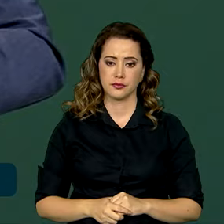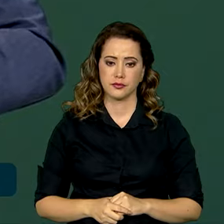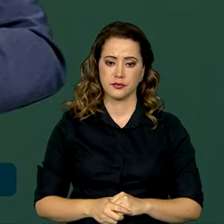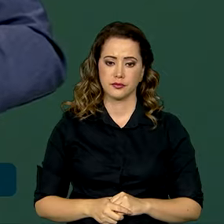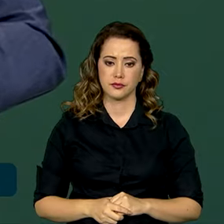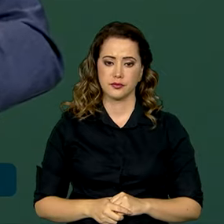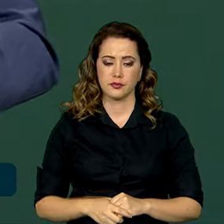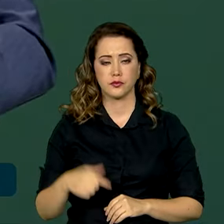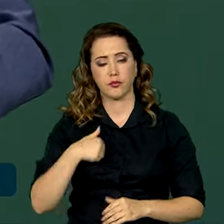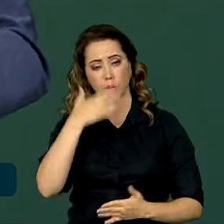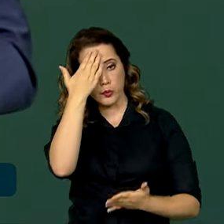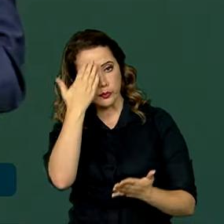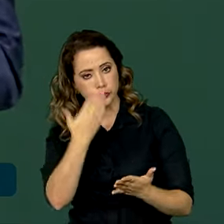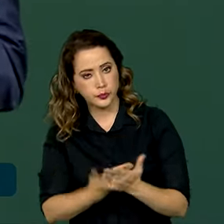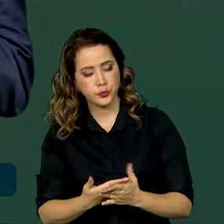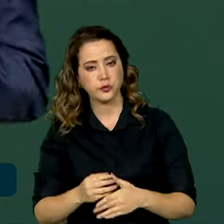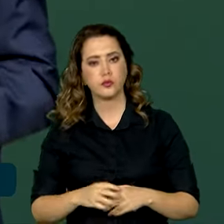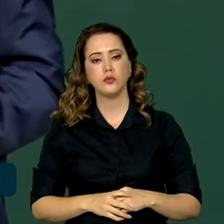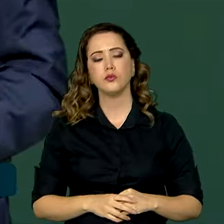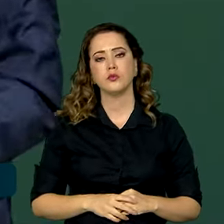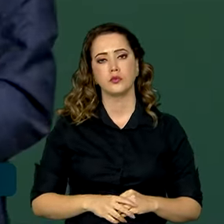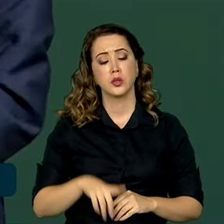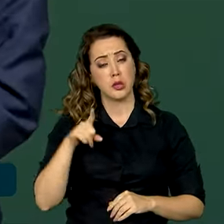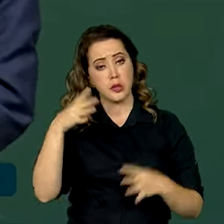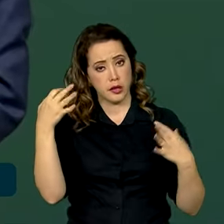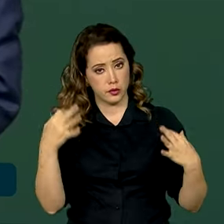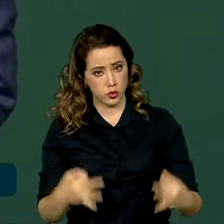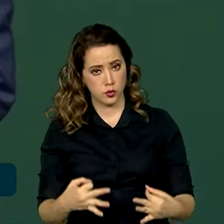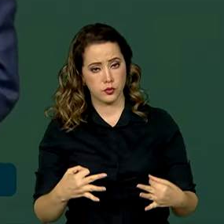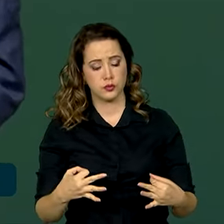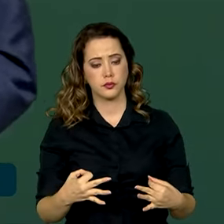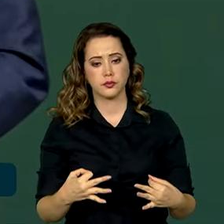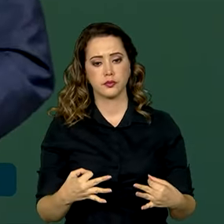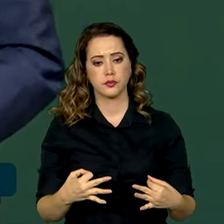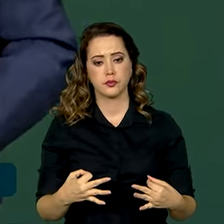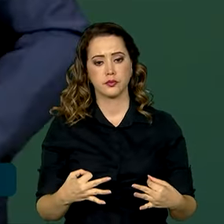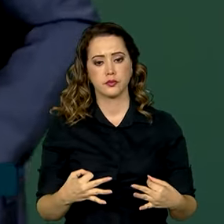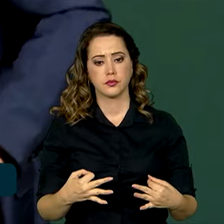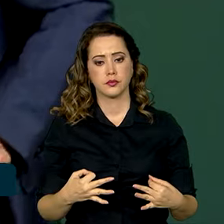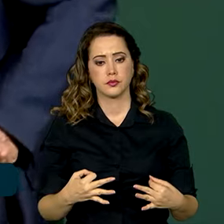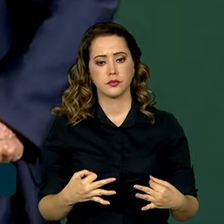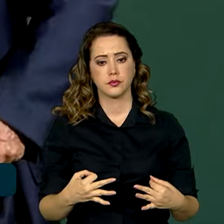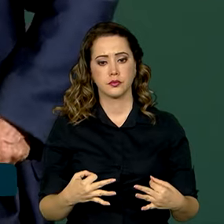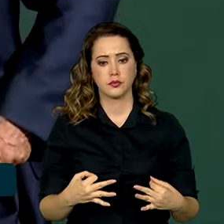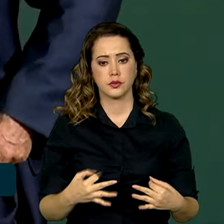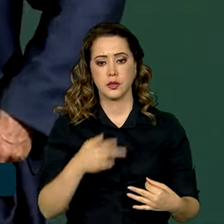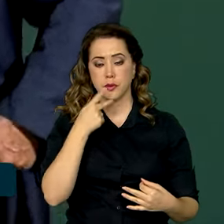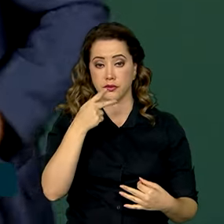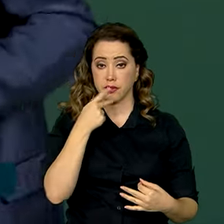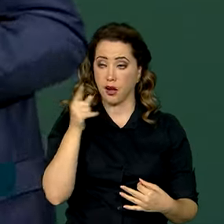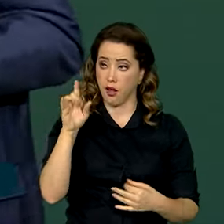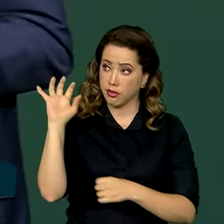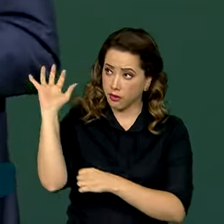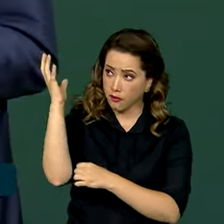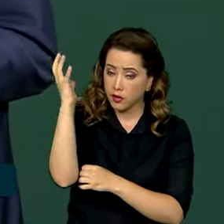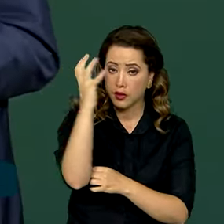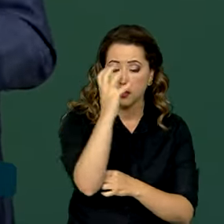Eu acho que é justo que para falar da floresta,